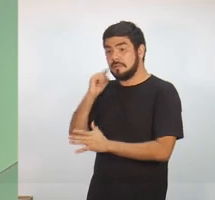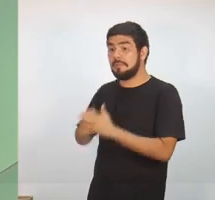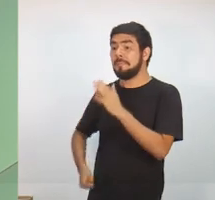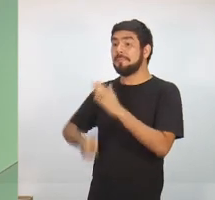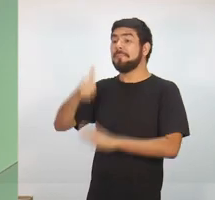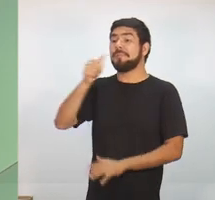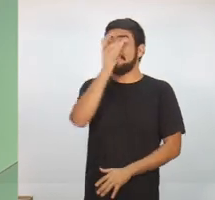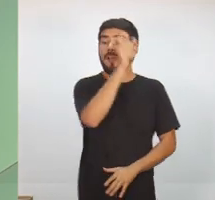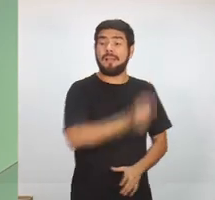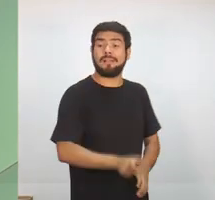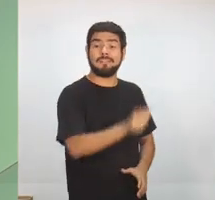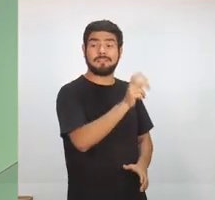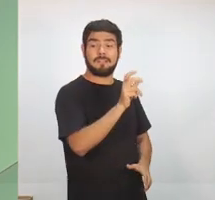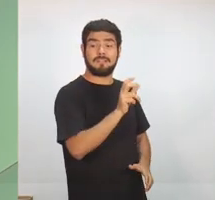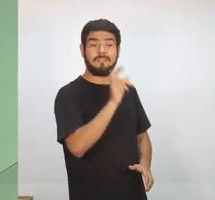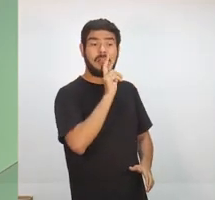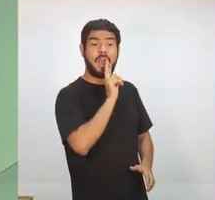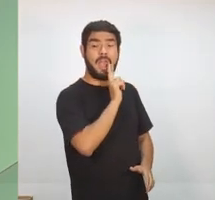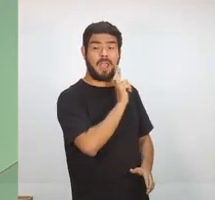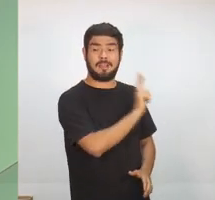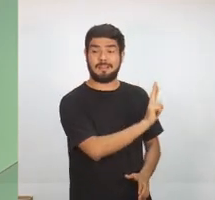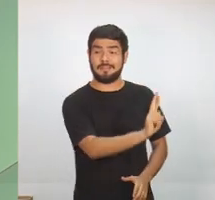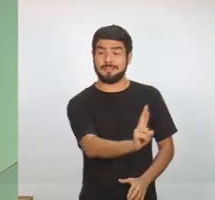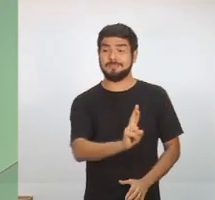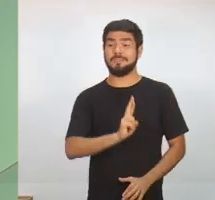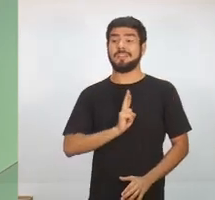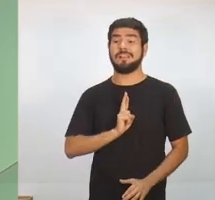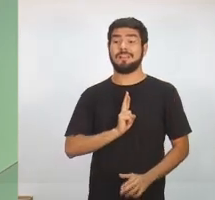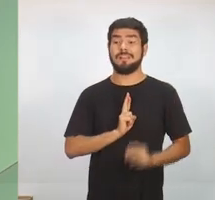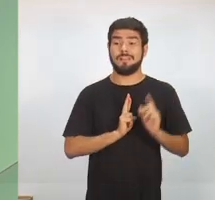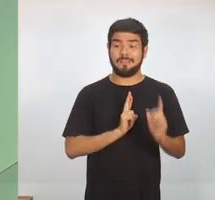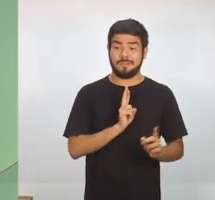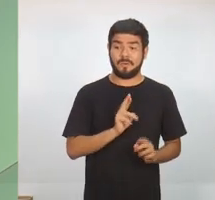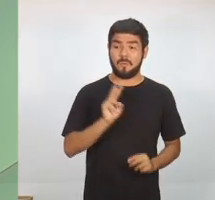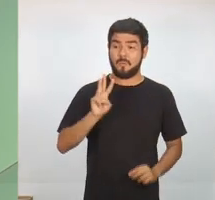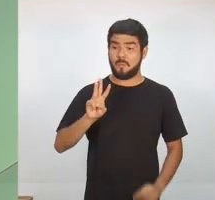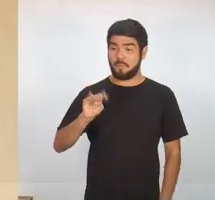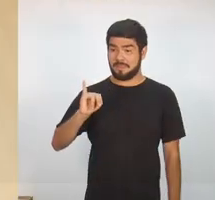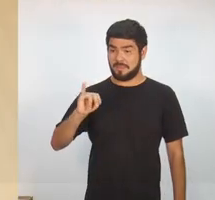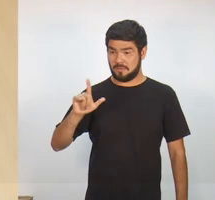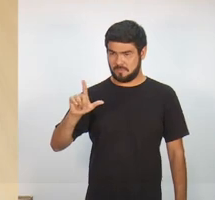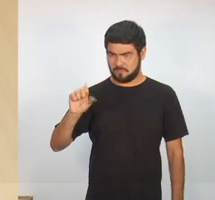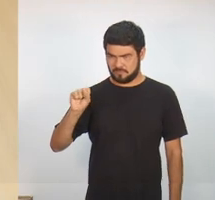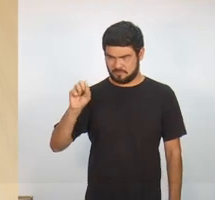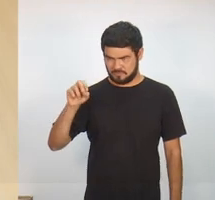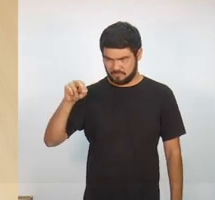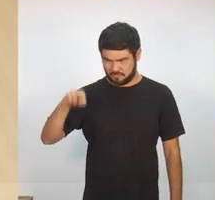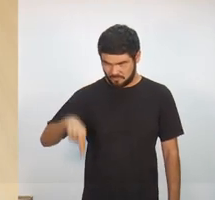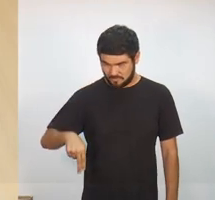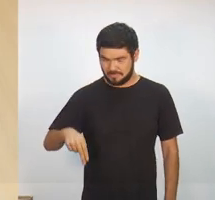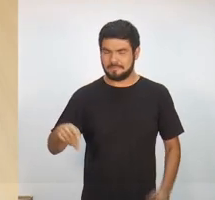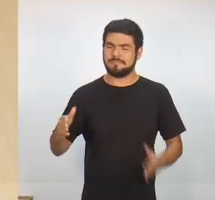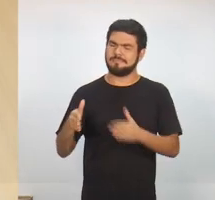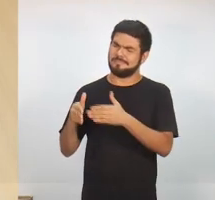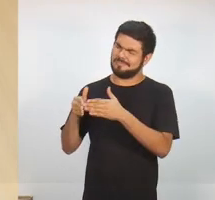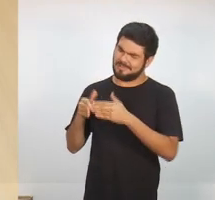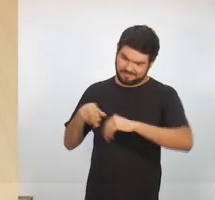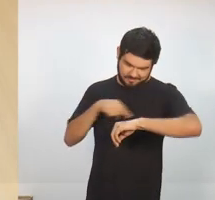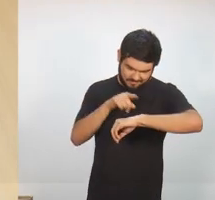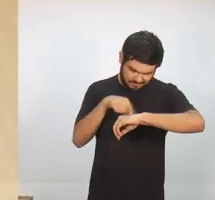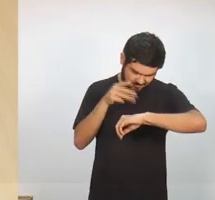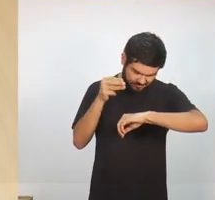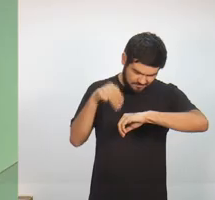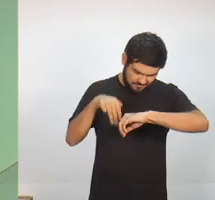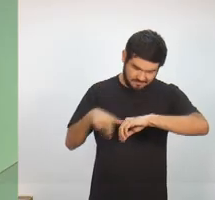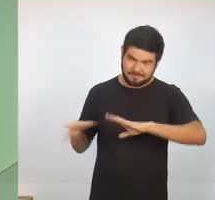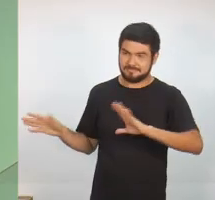candidato que vai responder a essa pergunta é o candidato Wilson Lima, do PSC. Por favor, cronômetro na